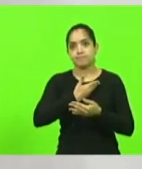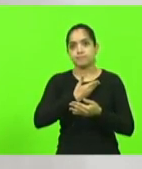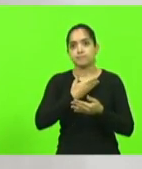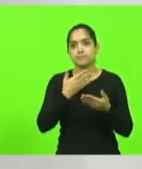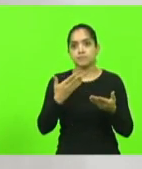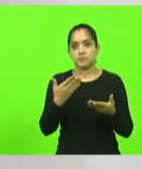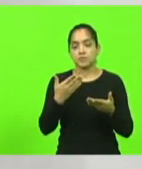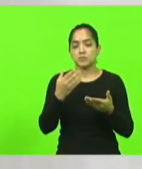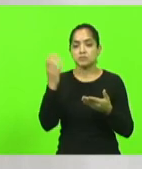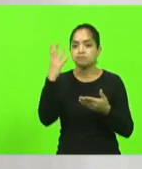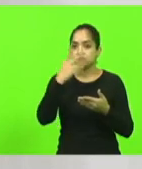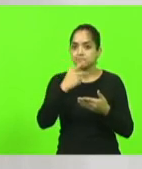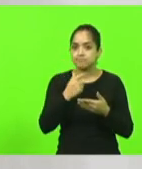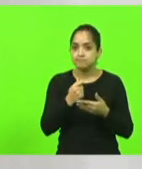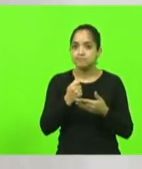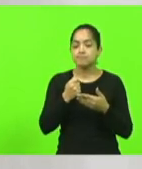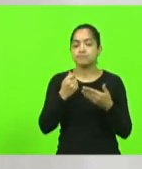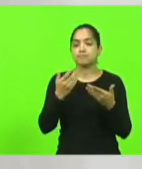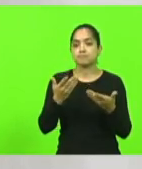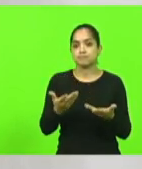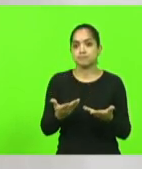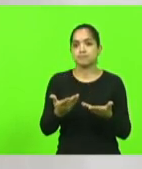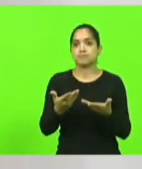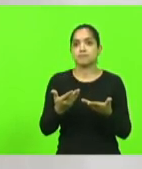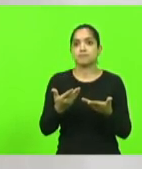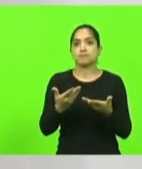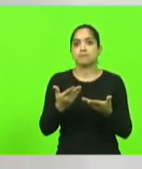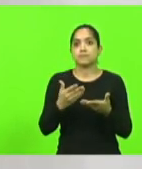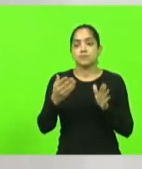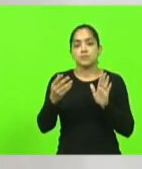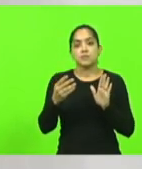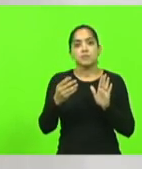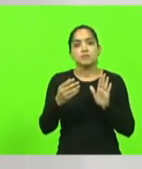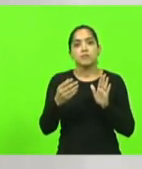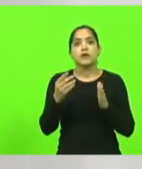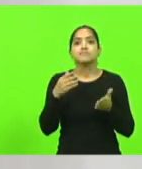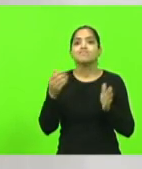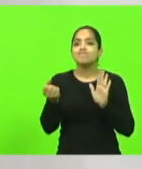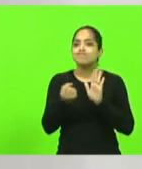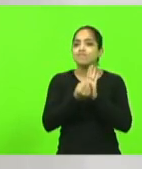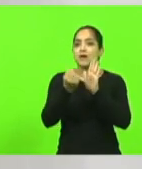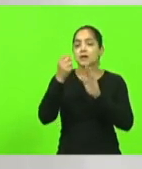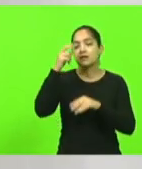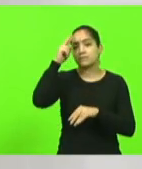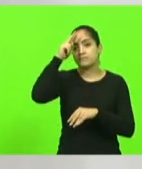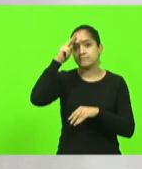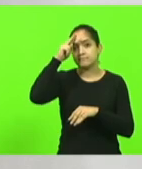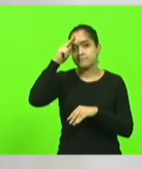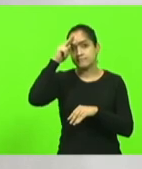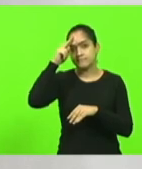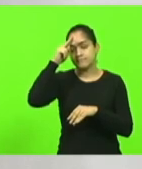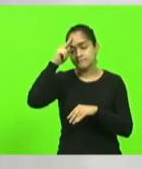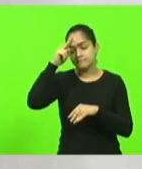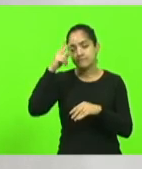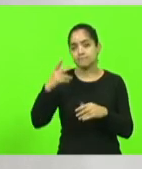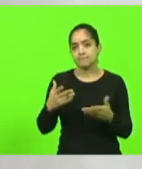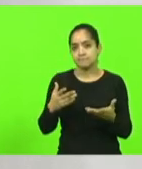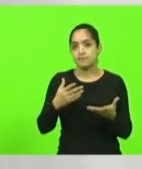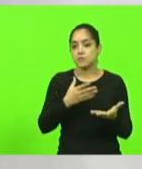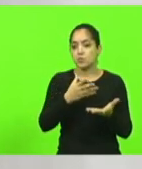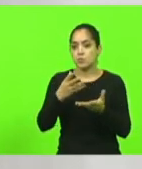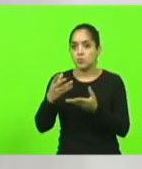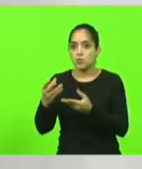muito bonita, e tenho certeza, nós entraremos para a história a partir do dia 7 de setembro, quando muitos se